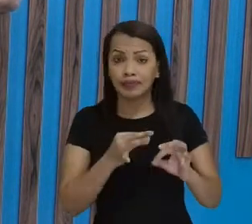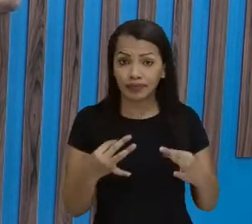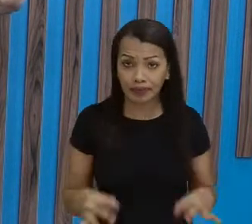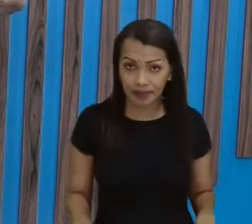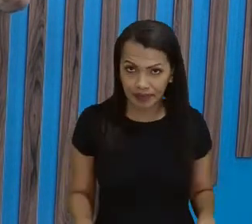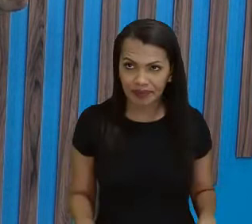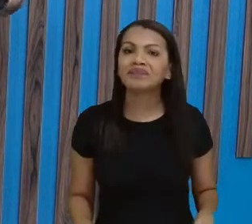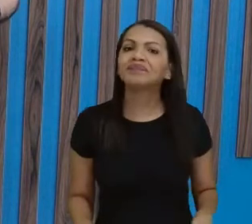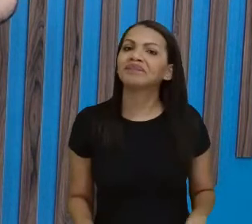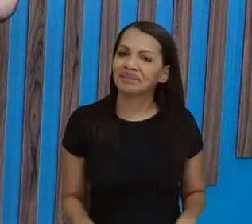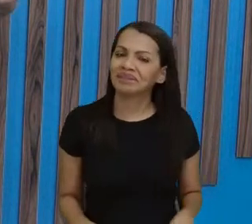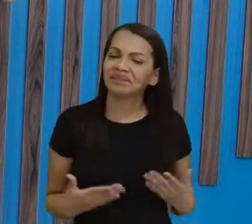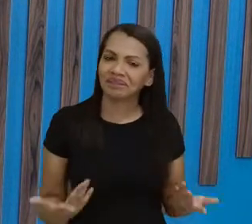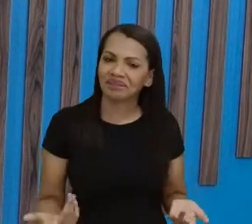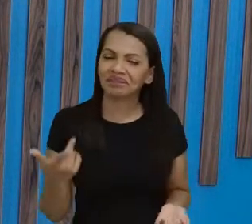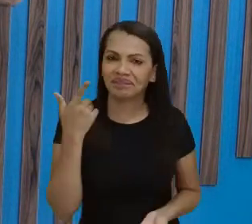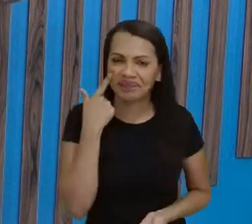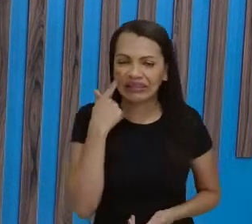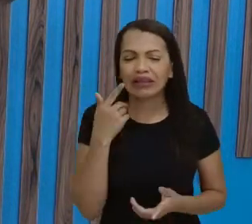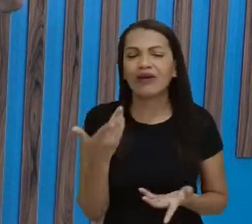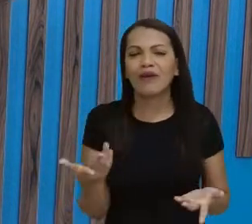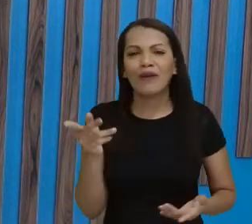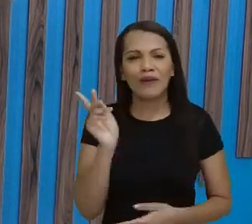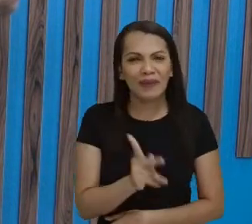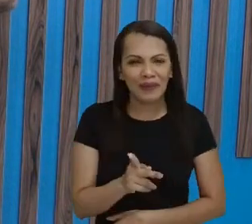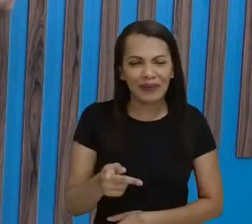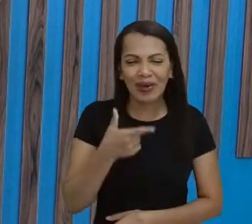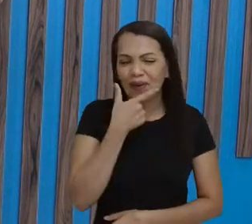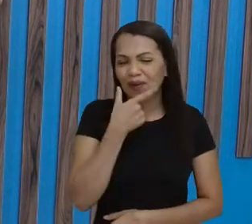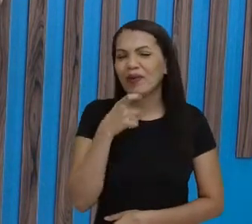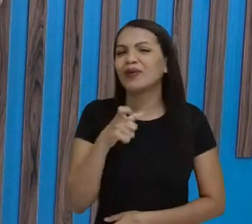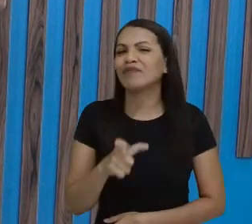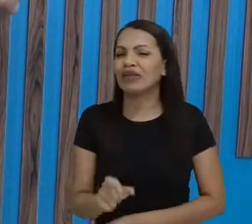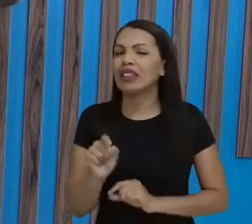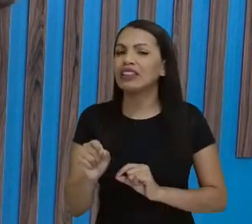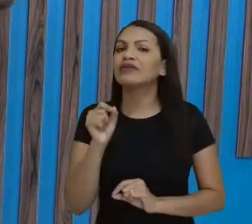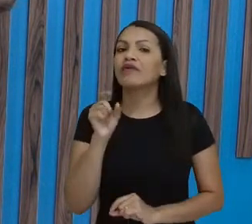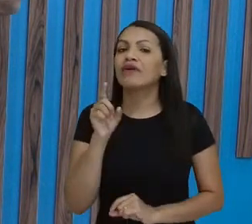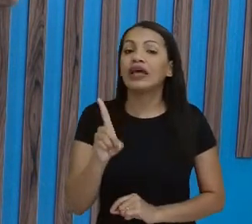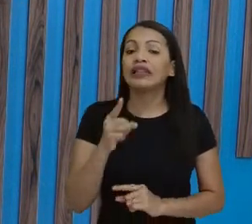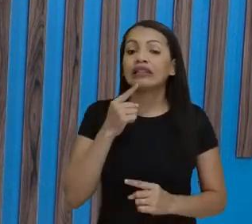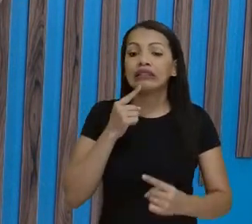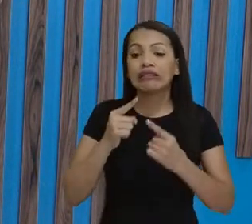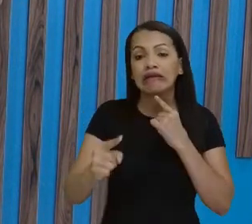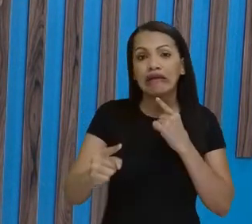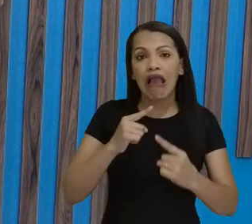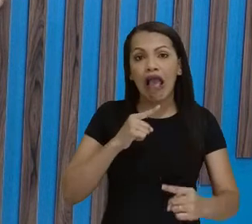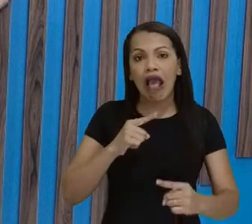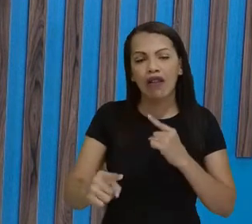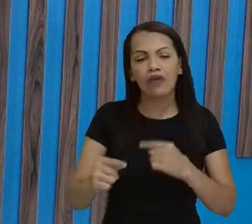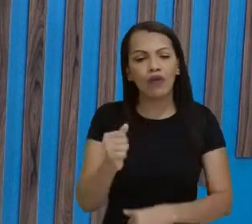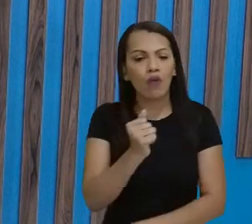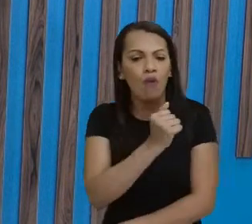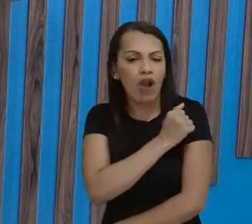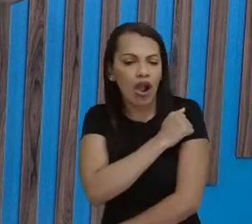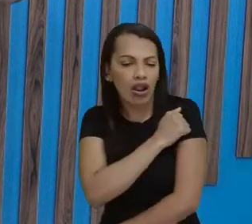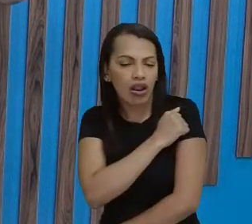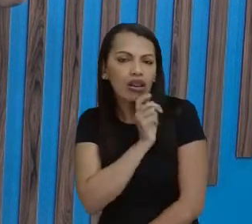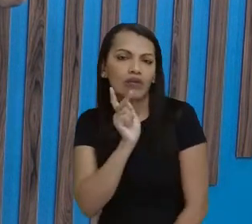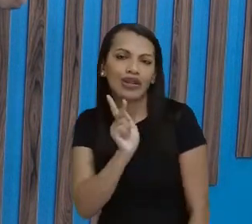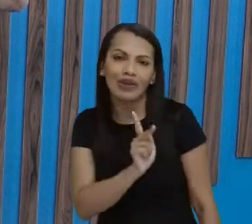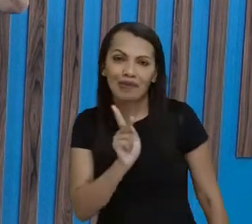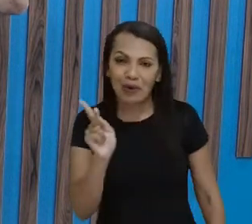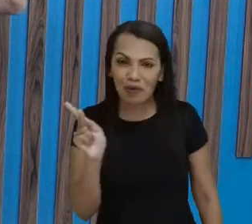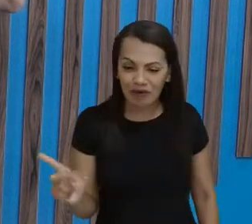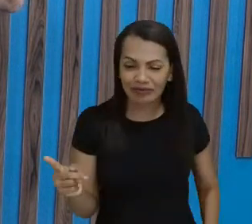vai chamar de dialógica, né, dialógica porque vai existir um diálogo entre professor e aluno, e, nesse sentido,